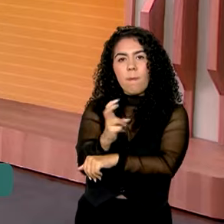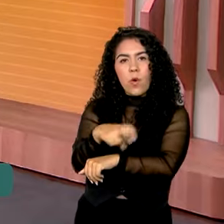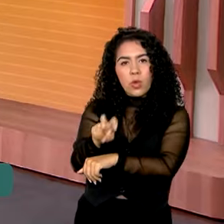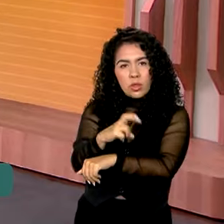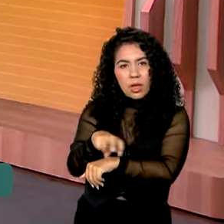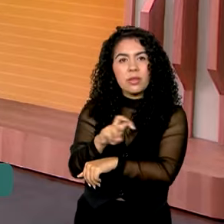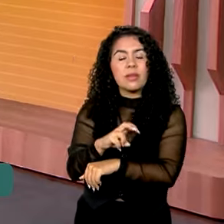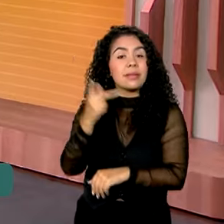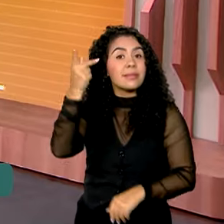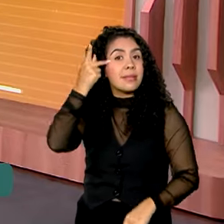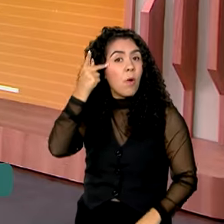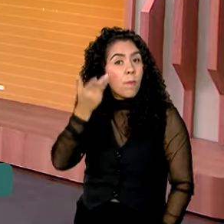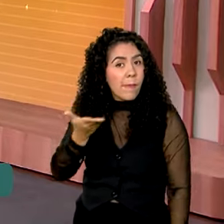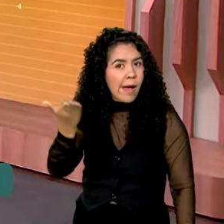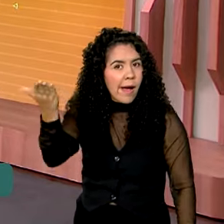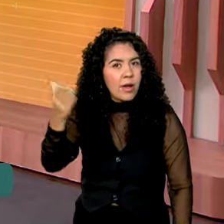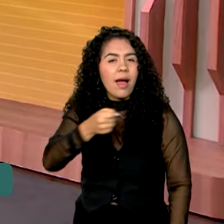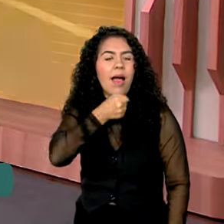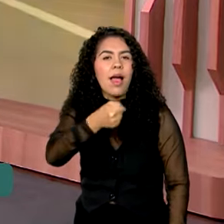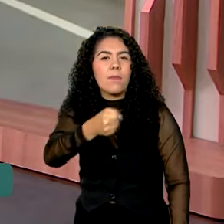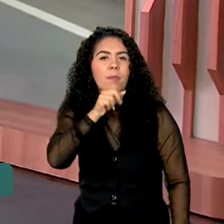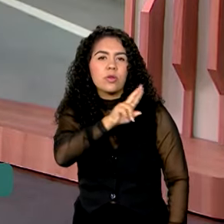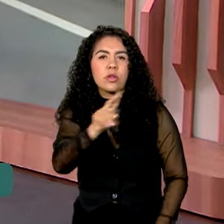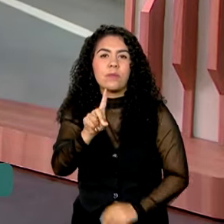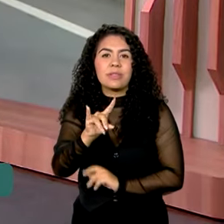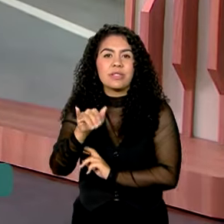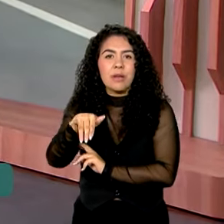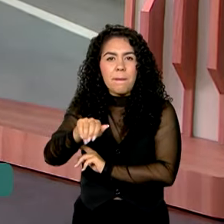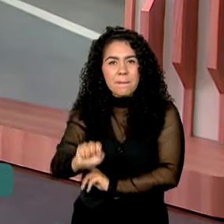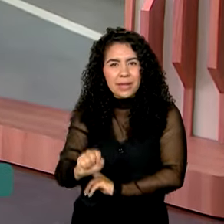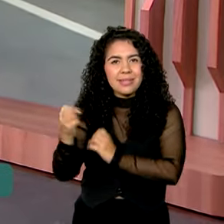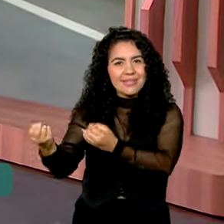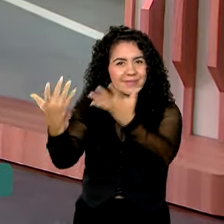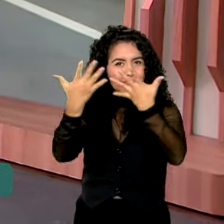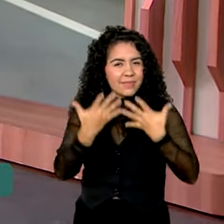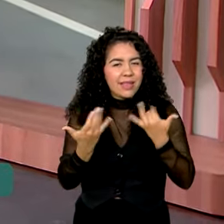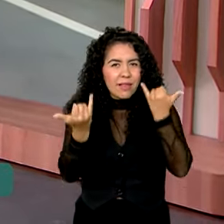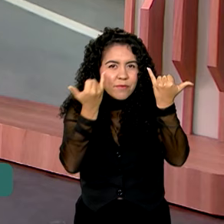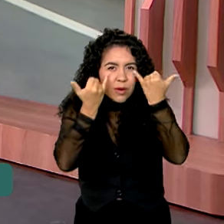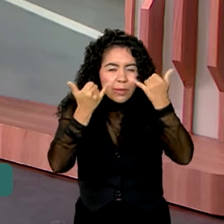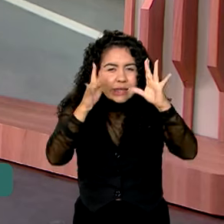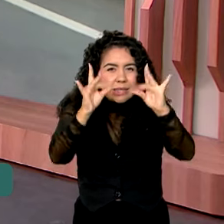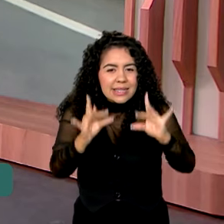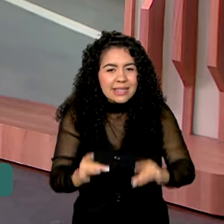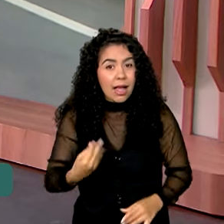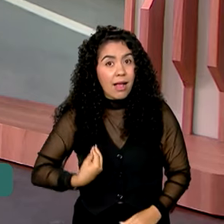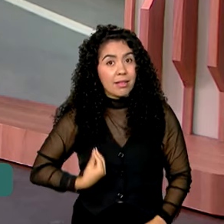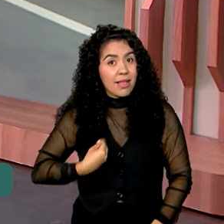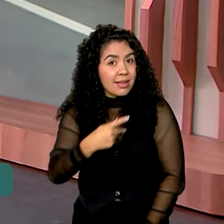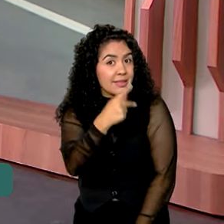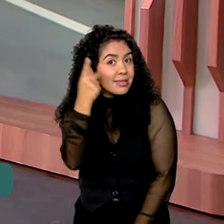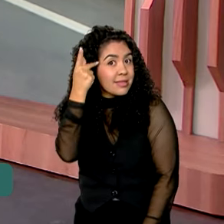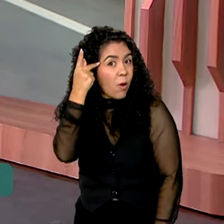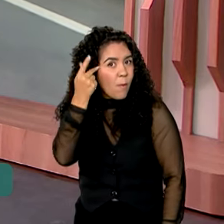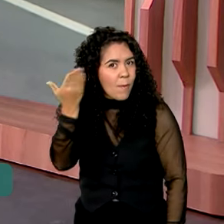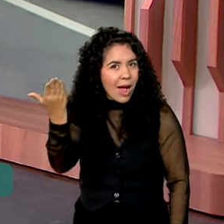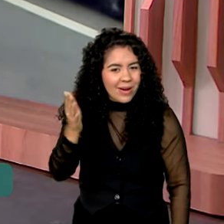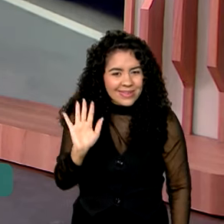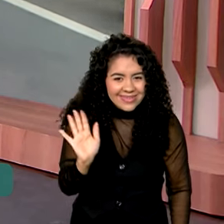Dimas Soldi tem todas as informações para a gente, direto de São Paulo. Oi, Dimas. Ótimo dia para você.